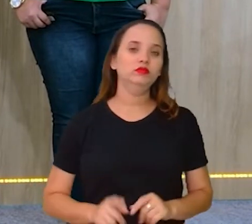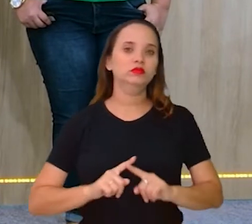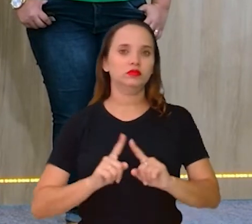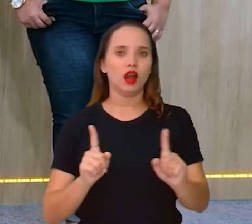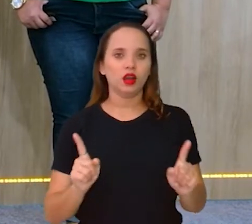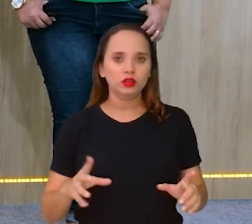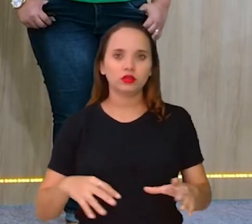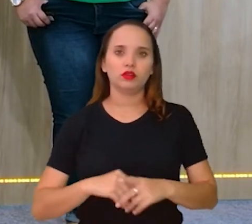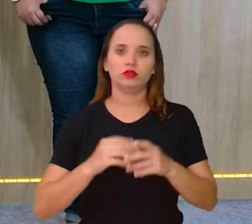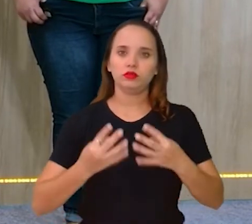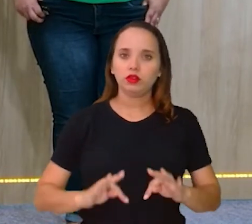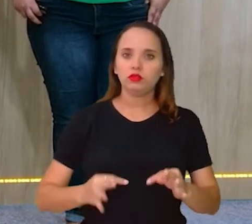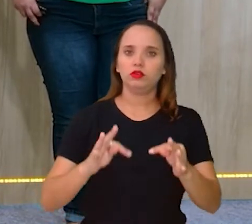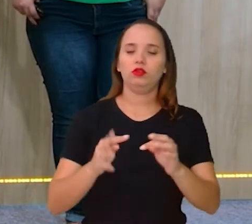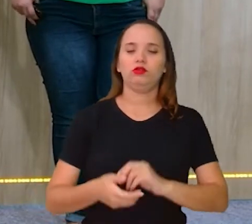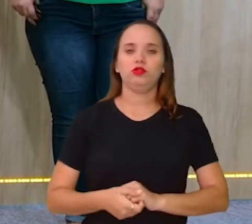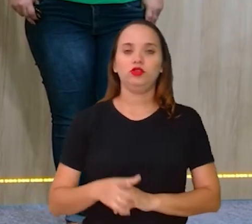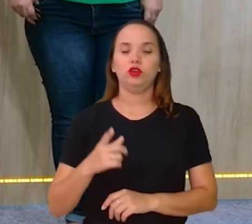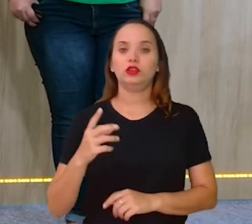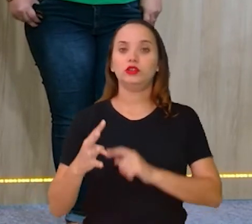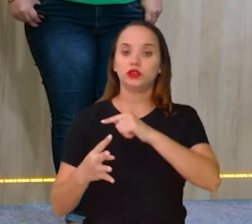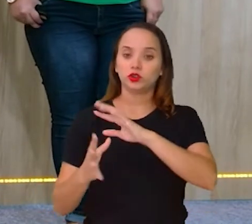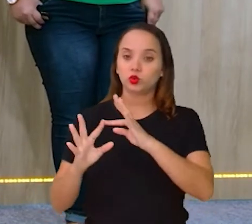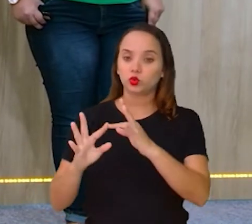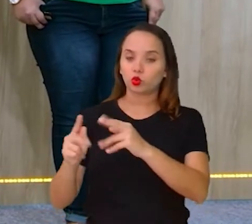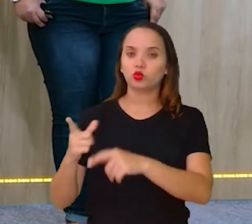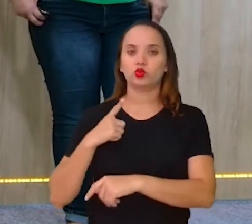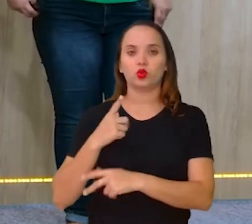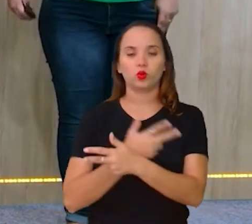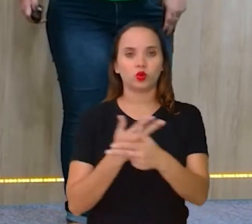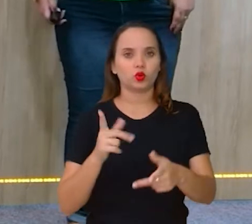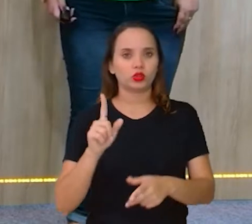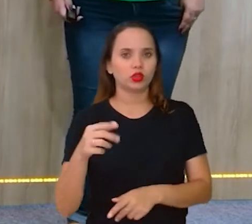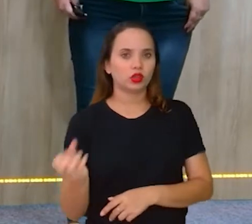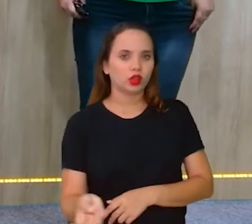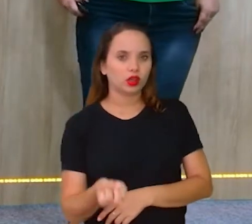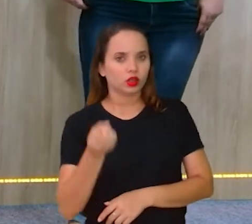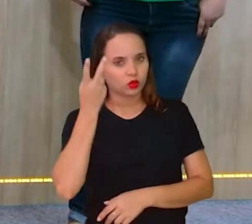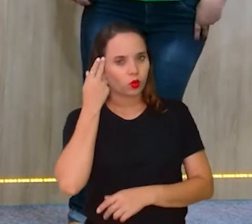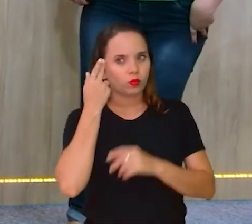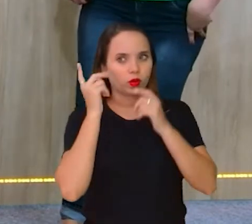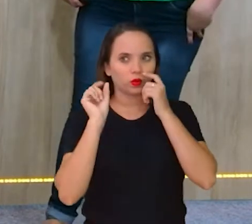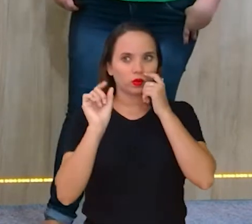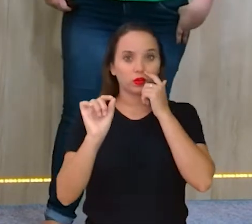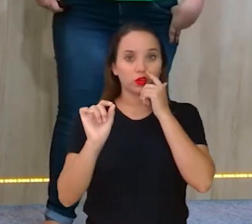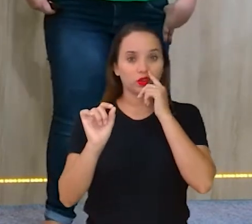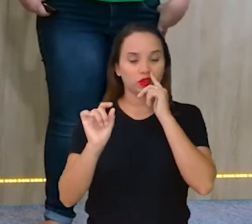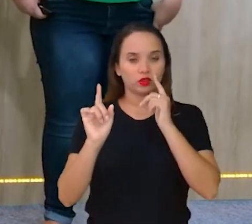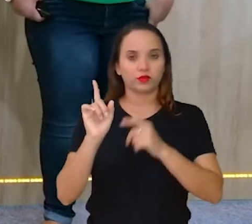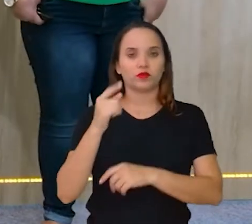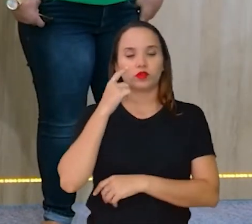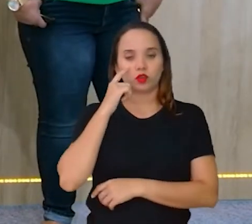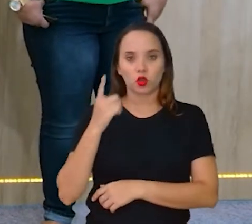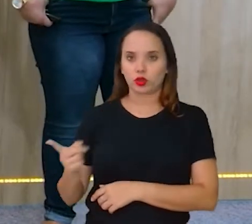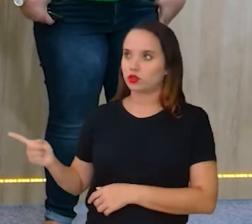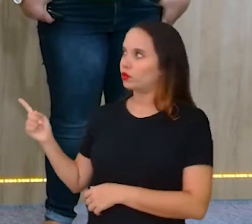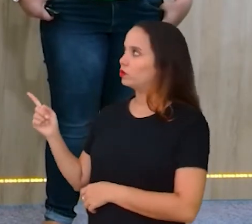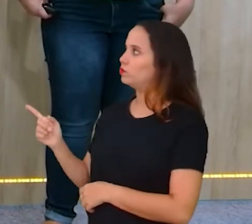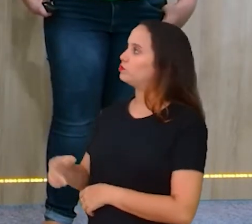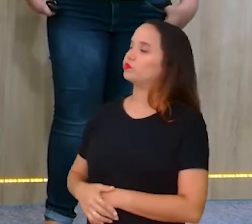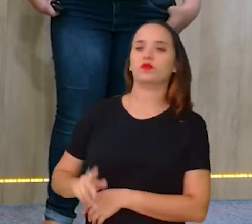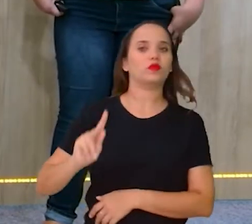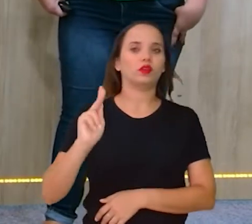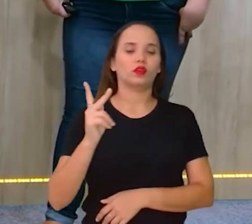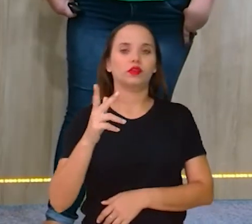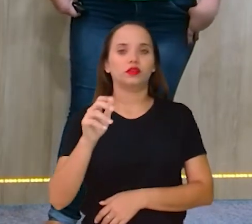na tecnologia, eles têm uma coisa em comum. Passa aí, Carla, para a gente começar a ver que é esse termo aí, Ou